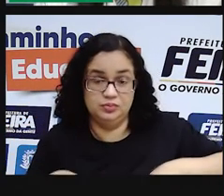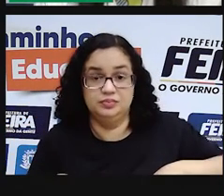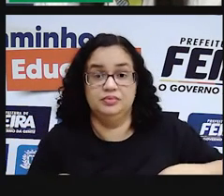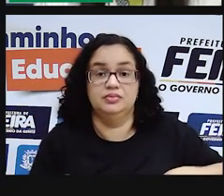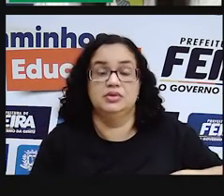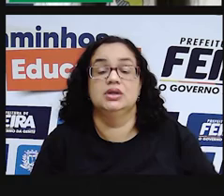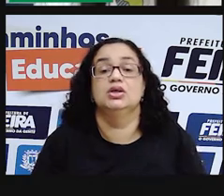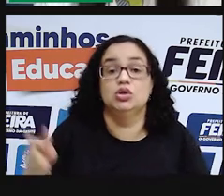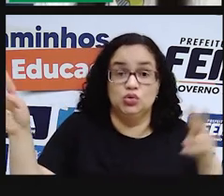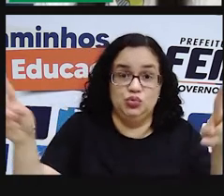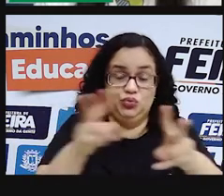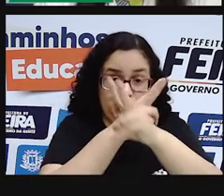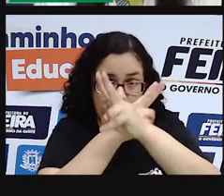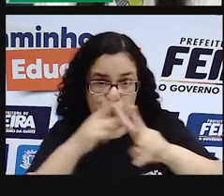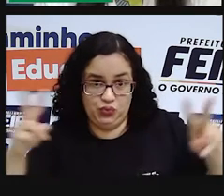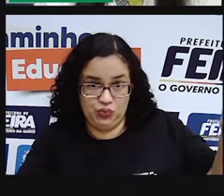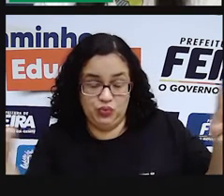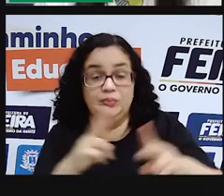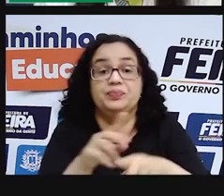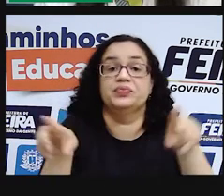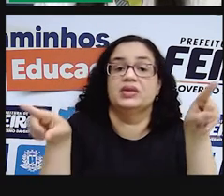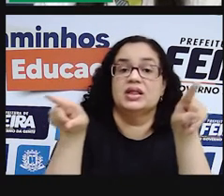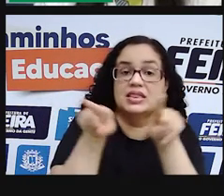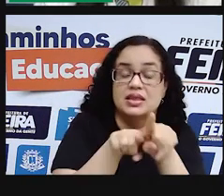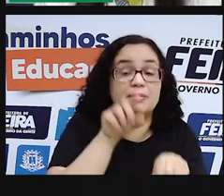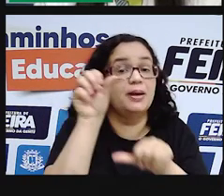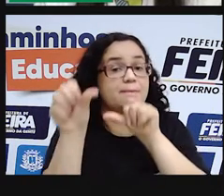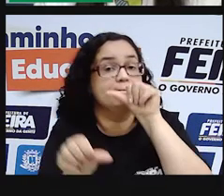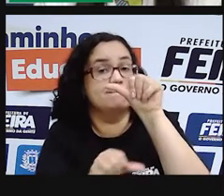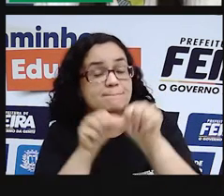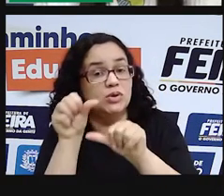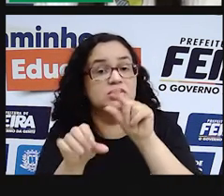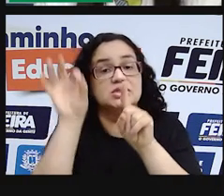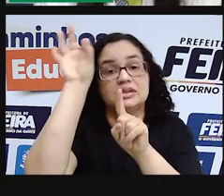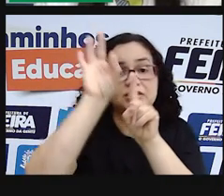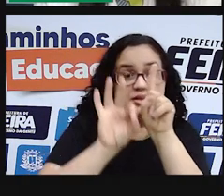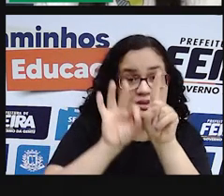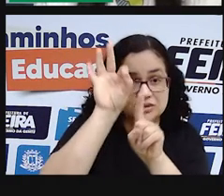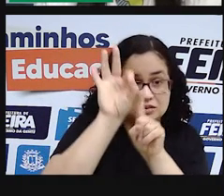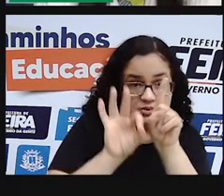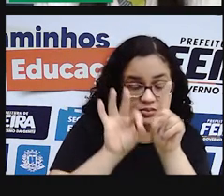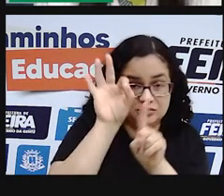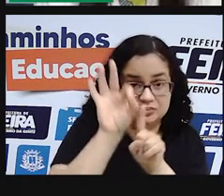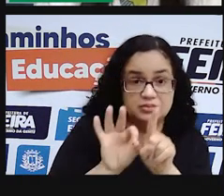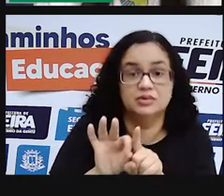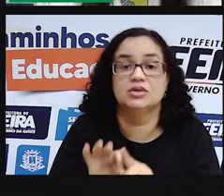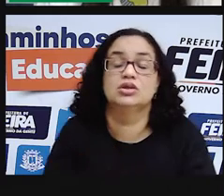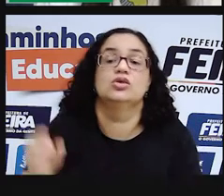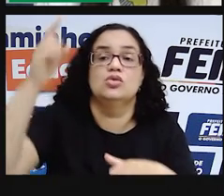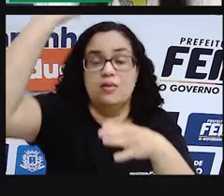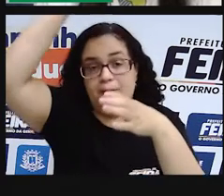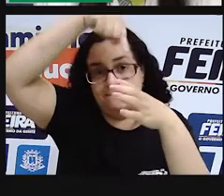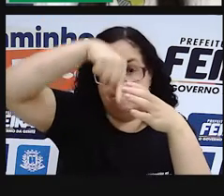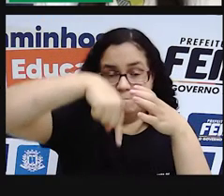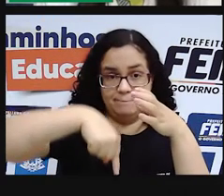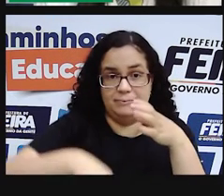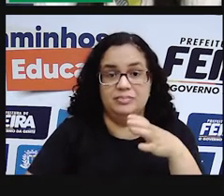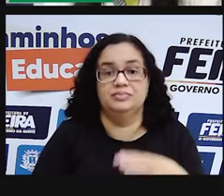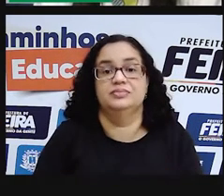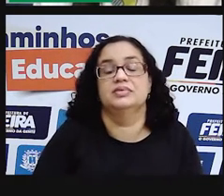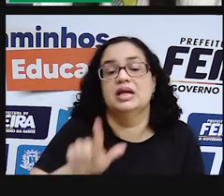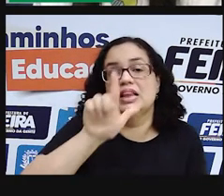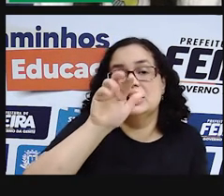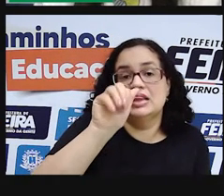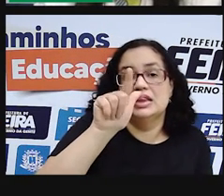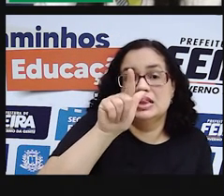dos ventos e também pelas mudanças de temperatura, que vai depender aí da profundidade, né? A lagoa